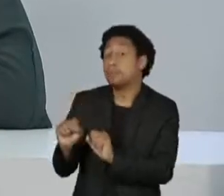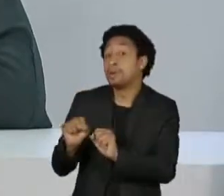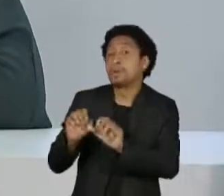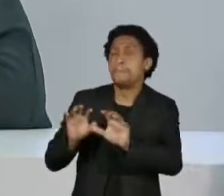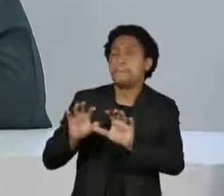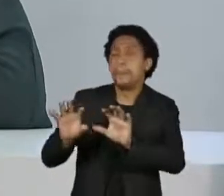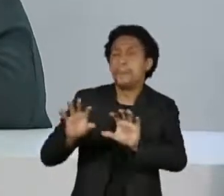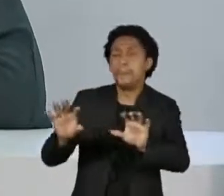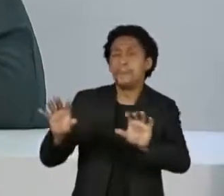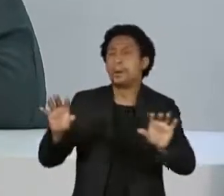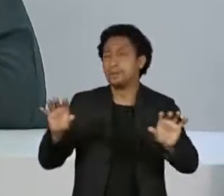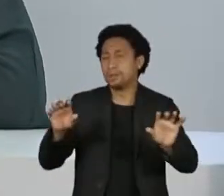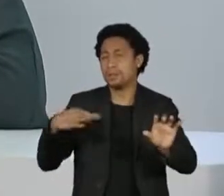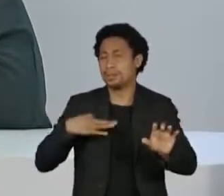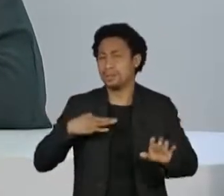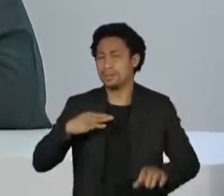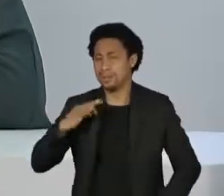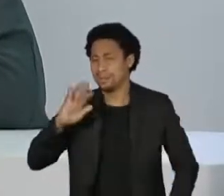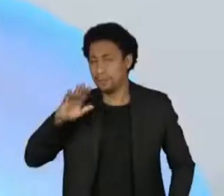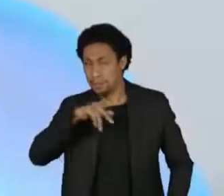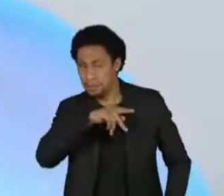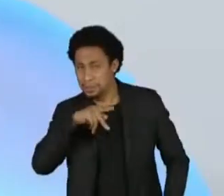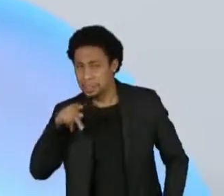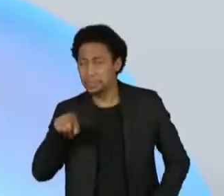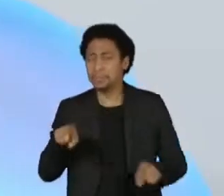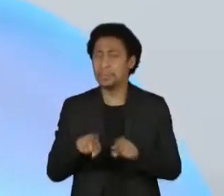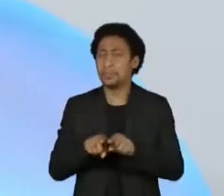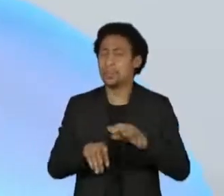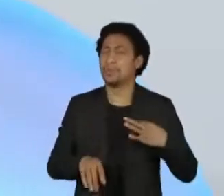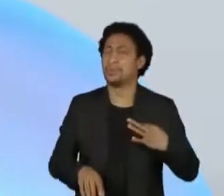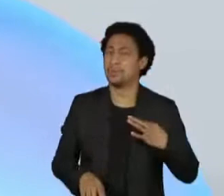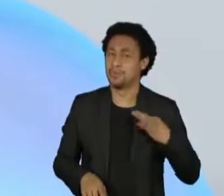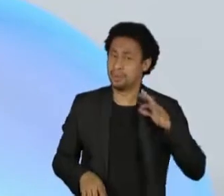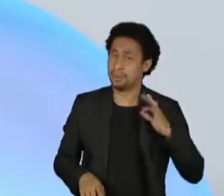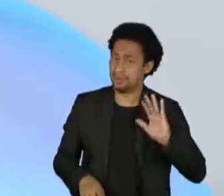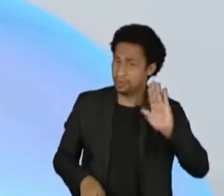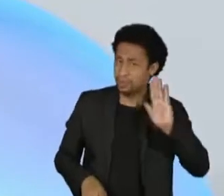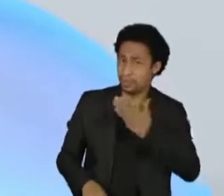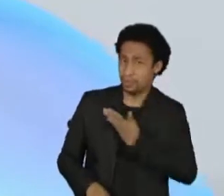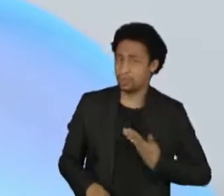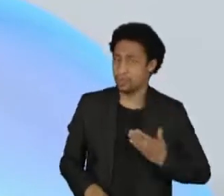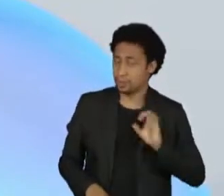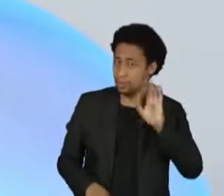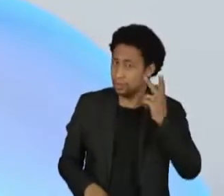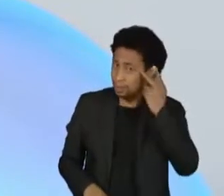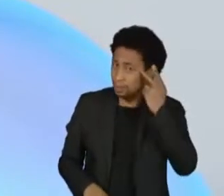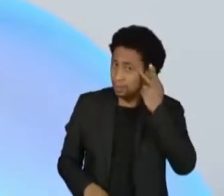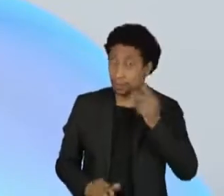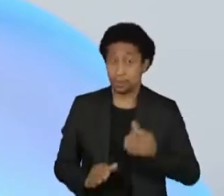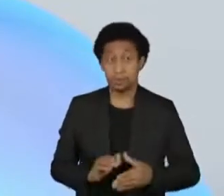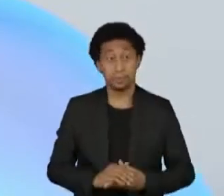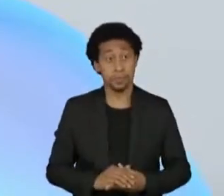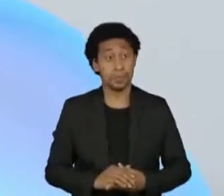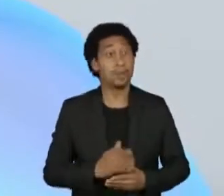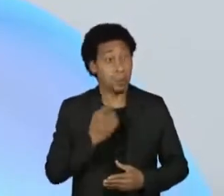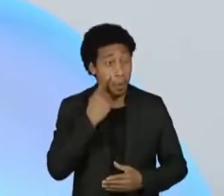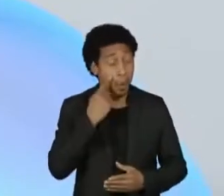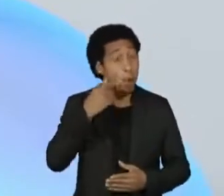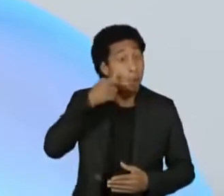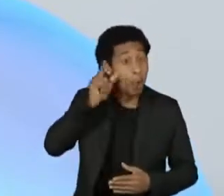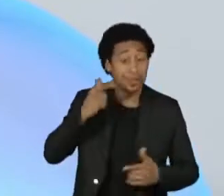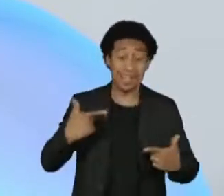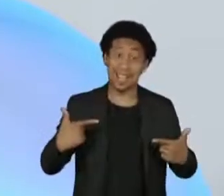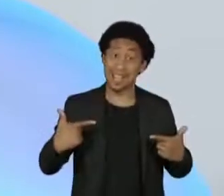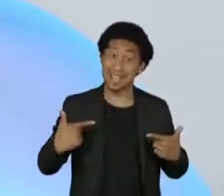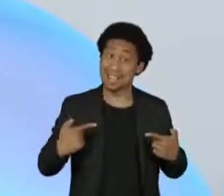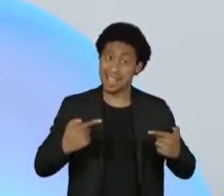campanha nacional quanto aqui em São Paulo? Tatiana, bom, primeiro, a guerra, ontem não foi guerra, porque aquilo lá não era